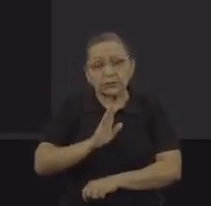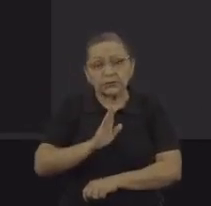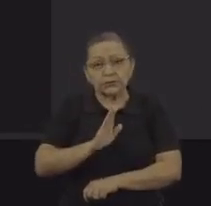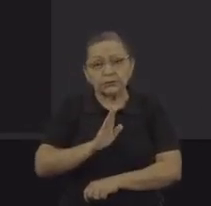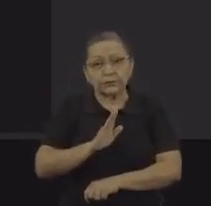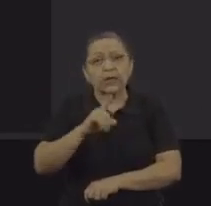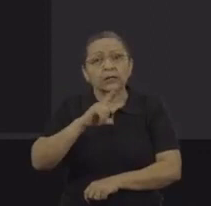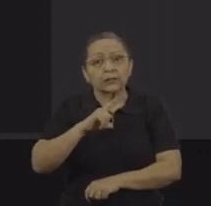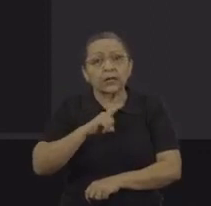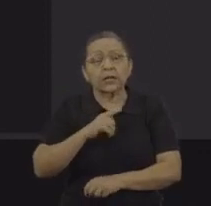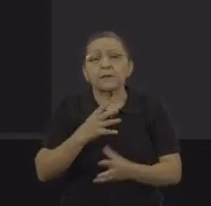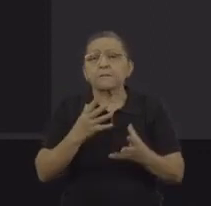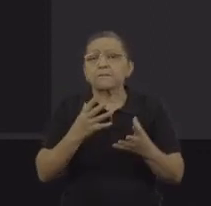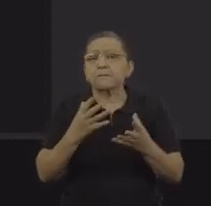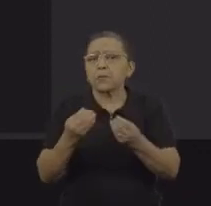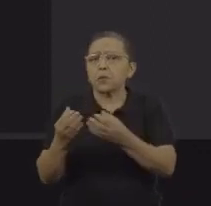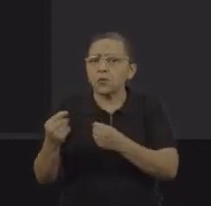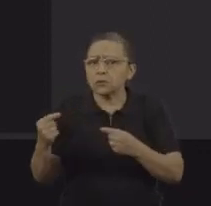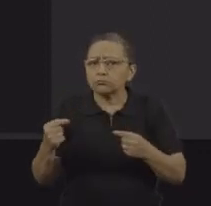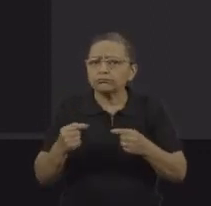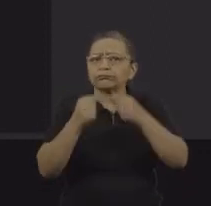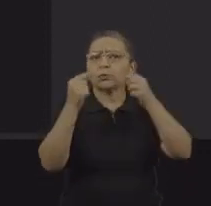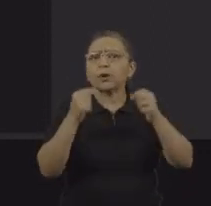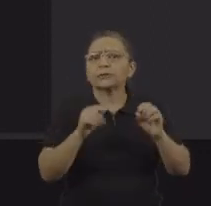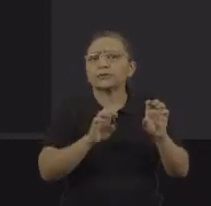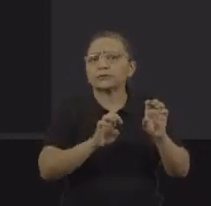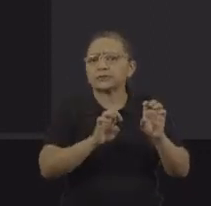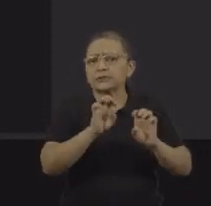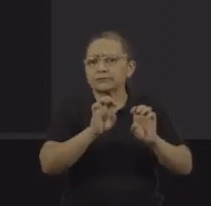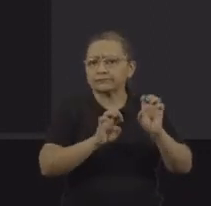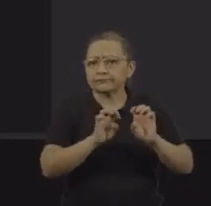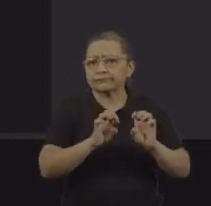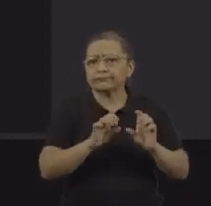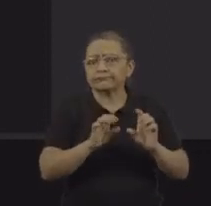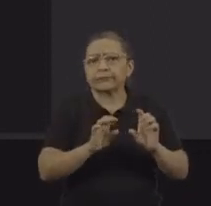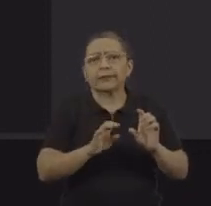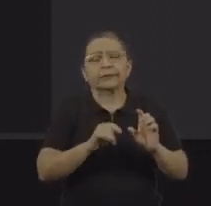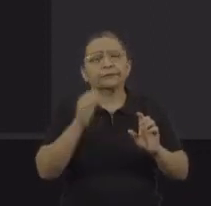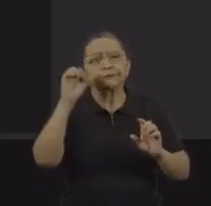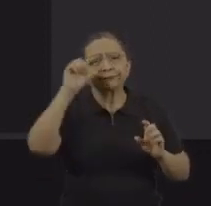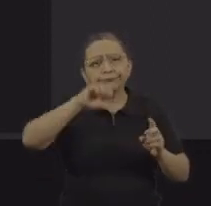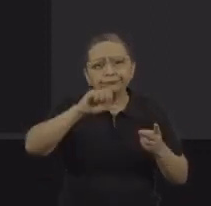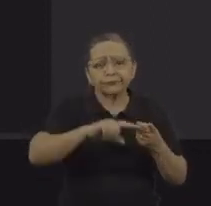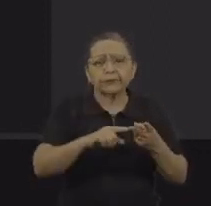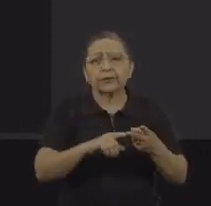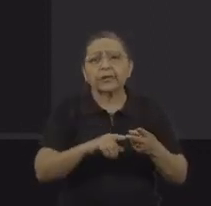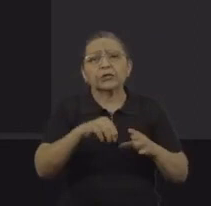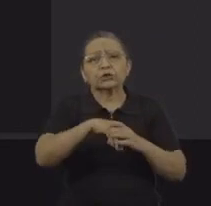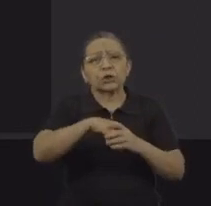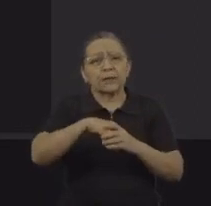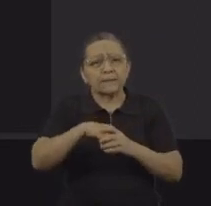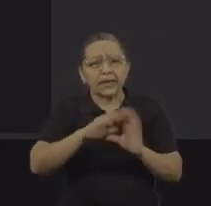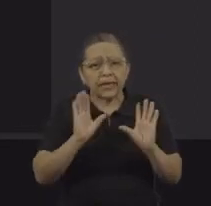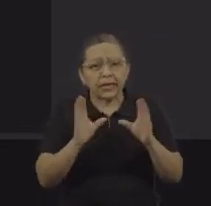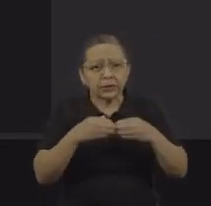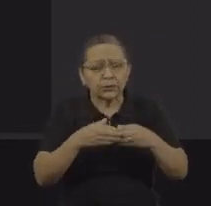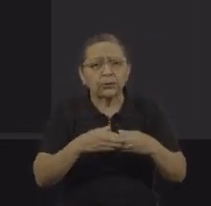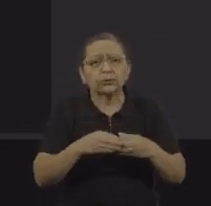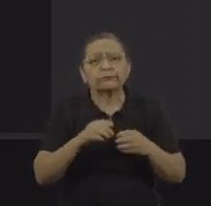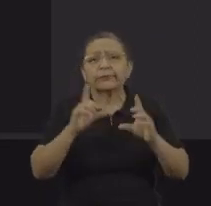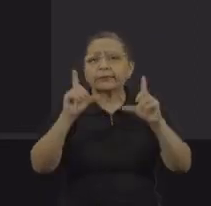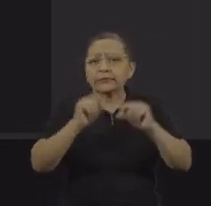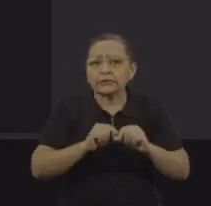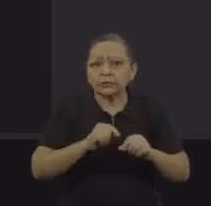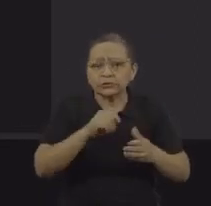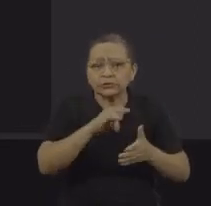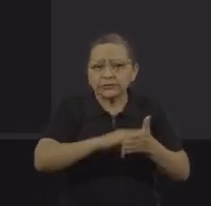tem muita conformidade com esses indicadores. Abuso de vulnerabilidade, engano, isolamento, retenção de documento, retenção de